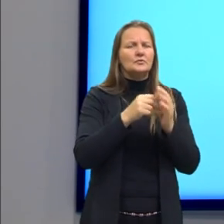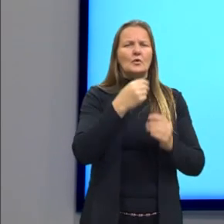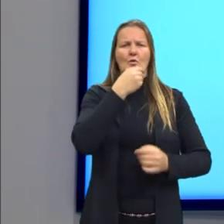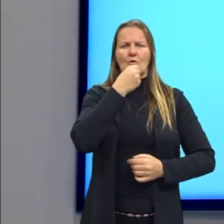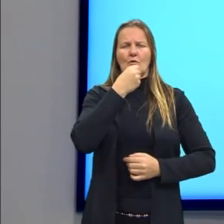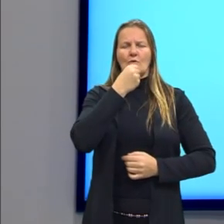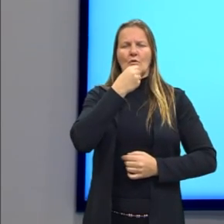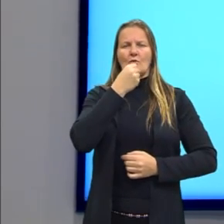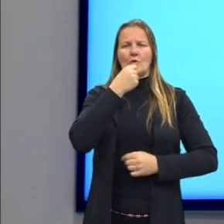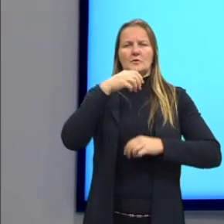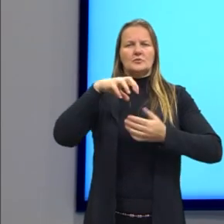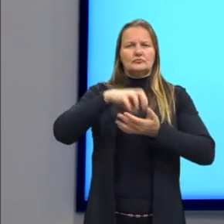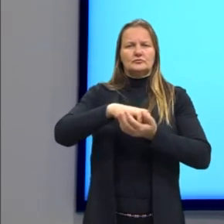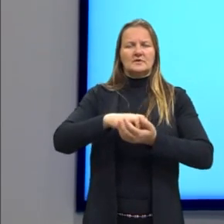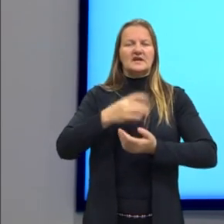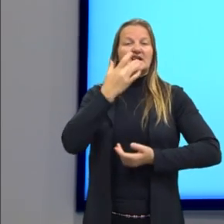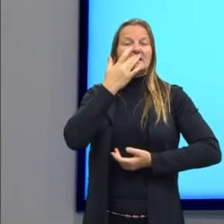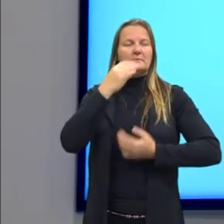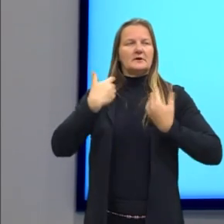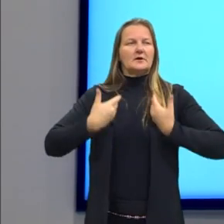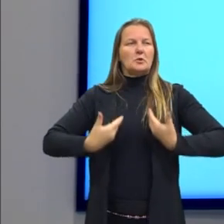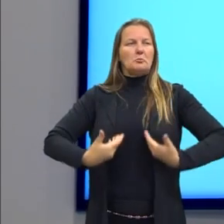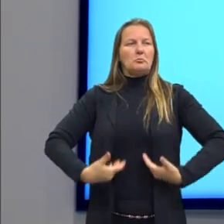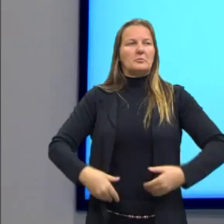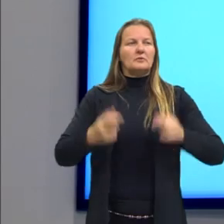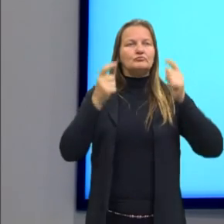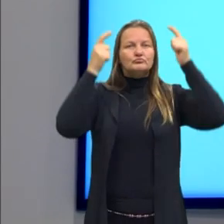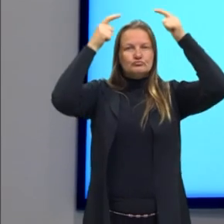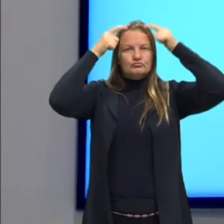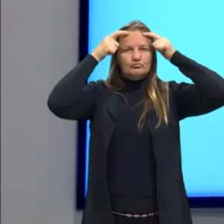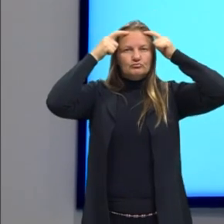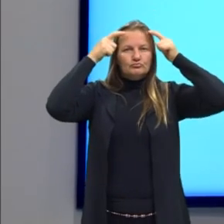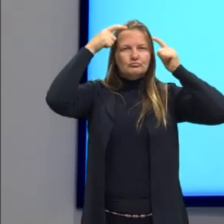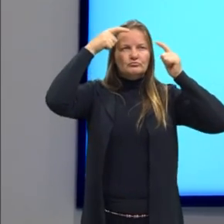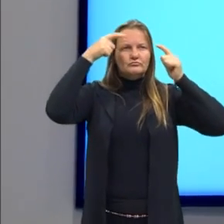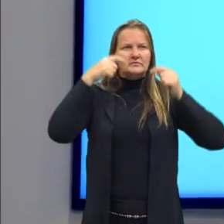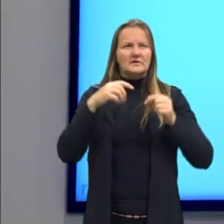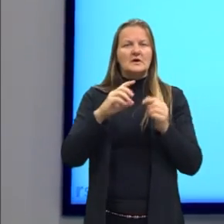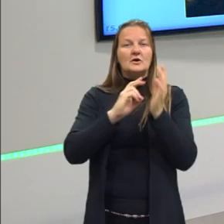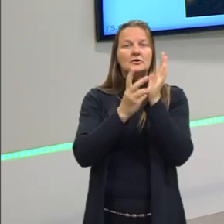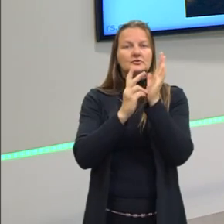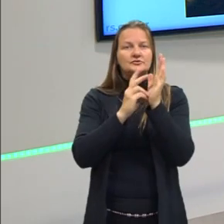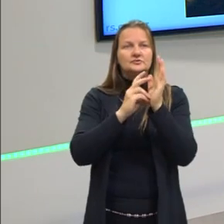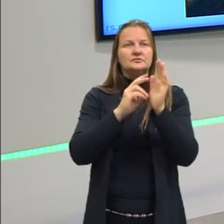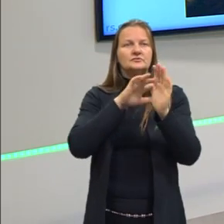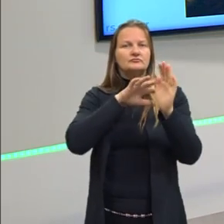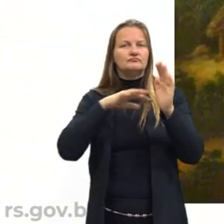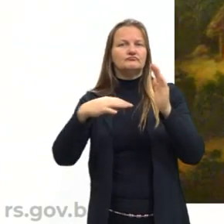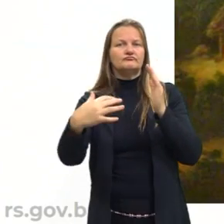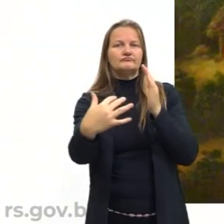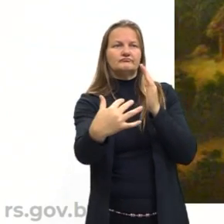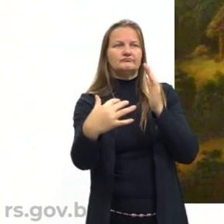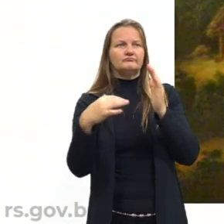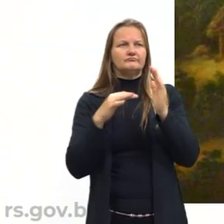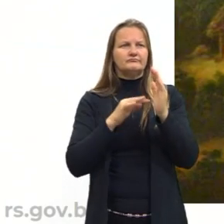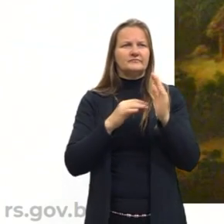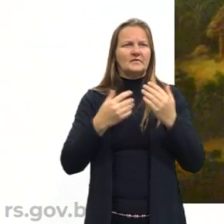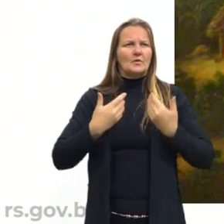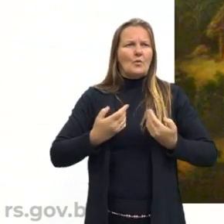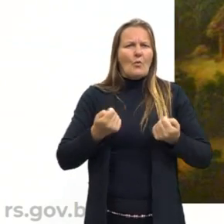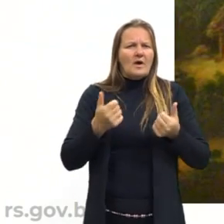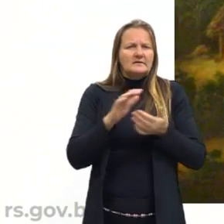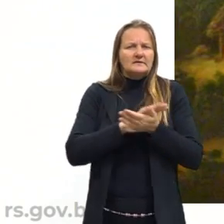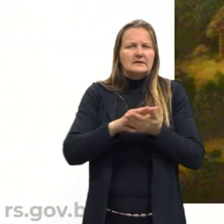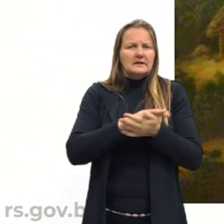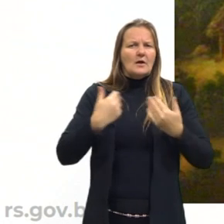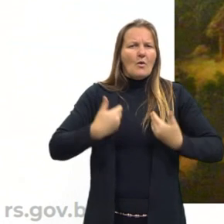colono, com roupas brancas, também com chapéu, vários indígenas também seminus, usando